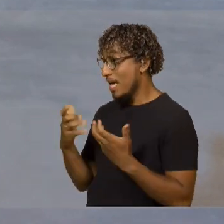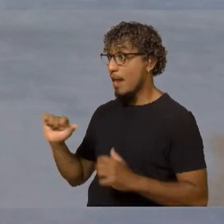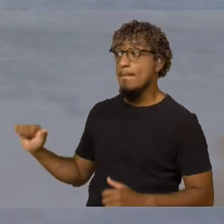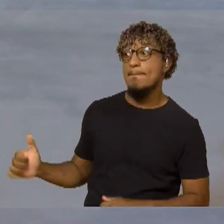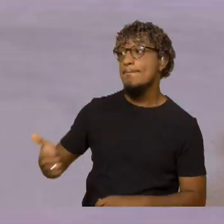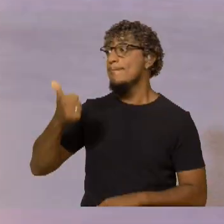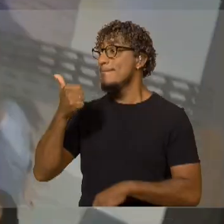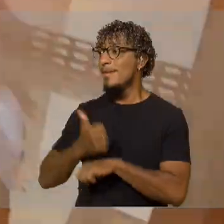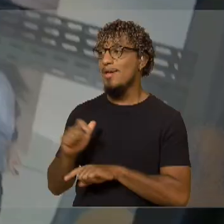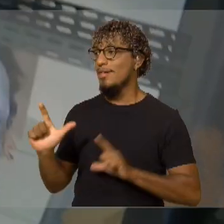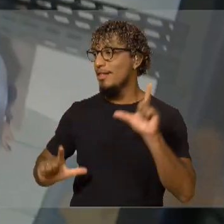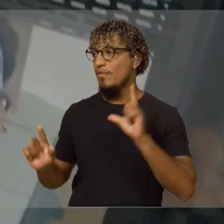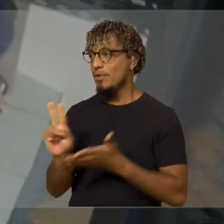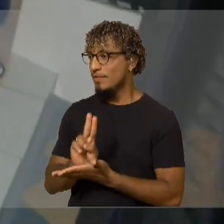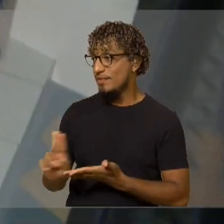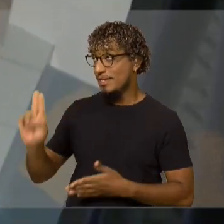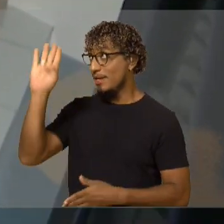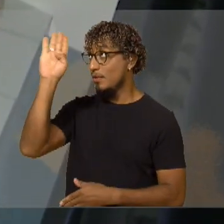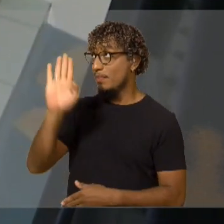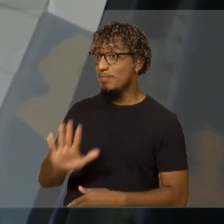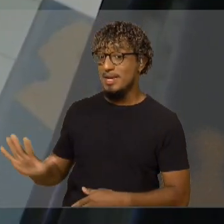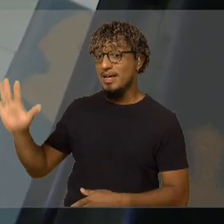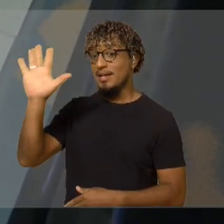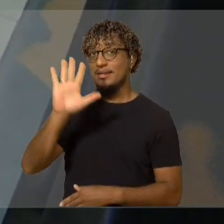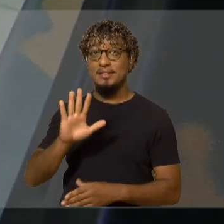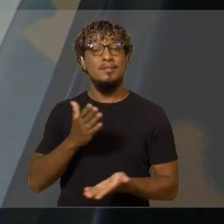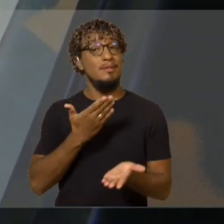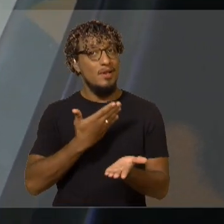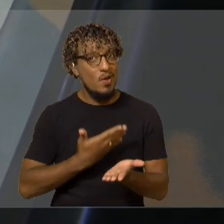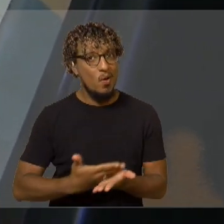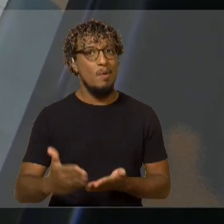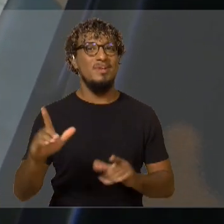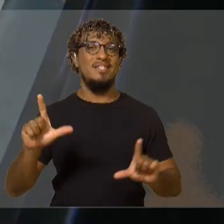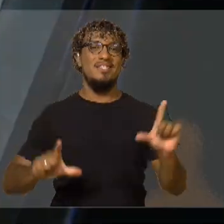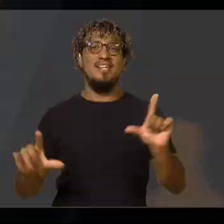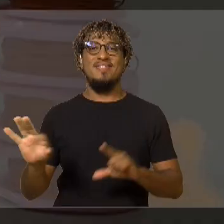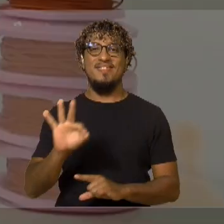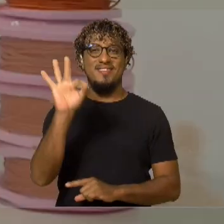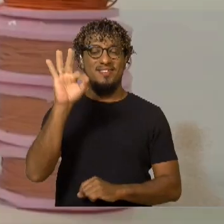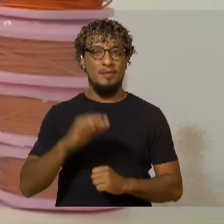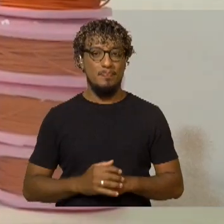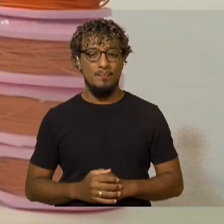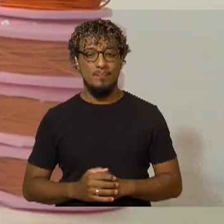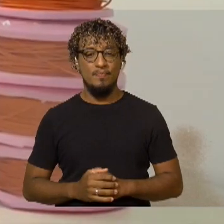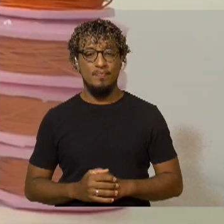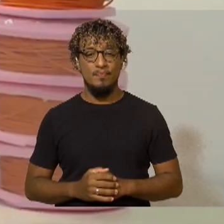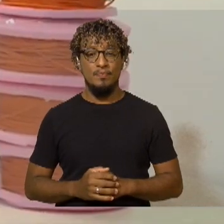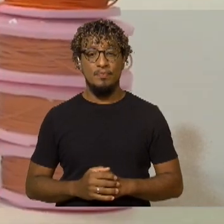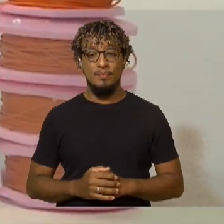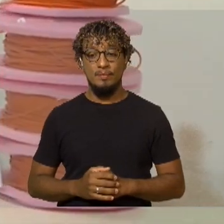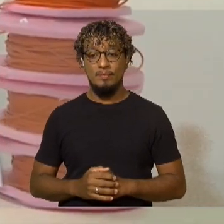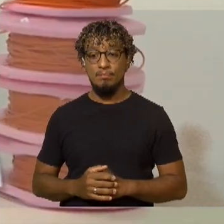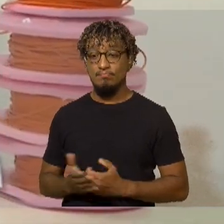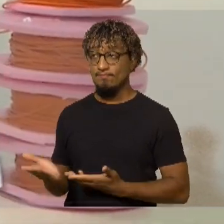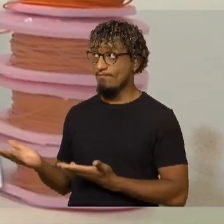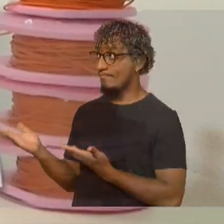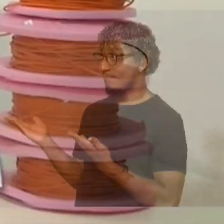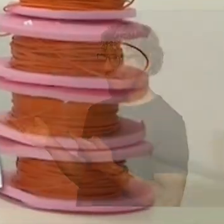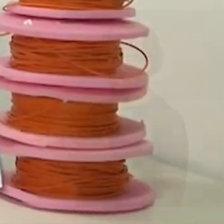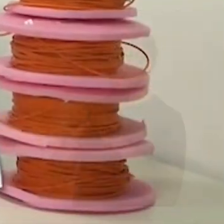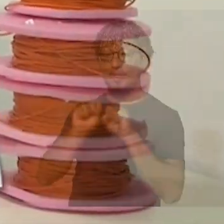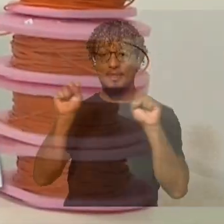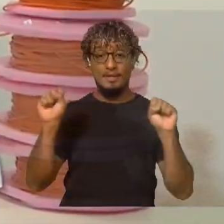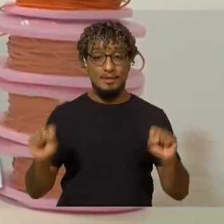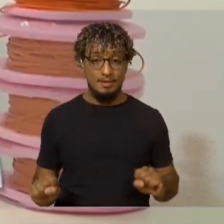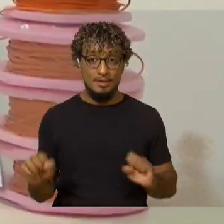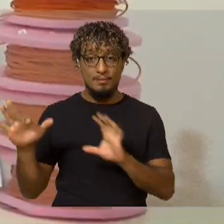universitária do Brasil. Era o início da TV Ufima. Os sistemas instalados facilitarão o